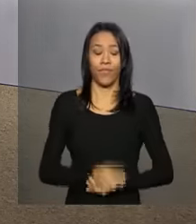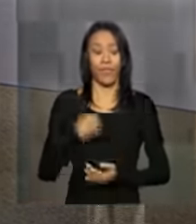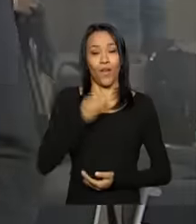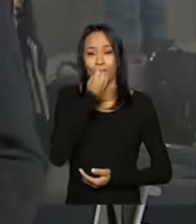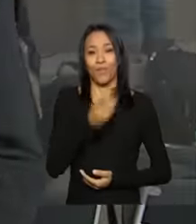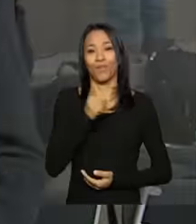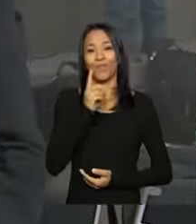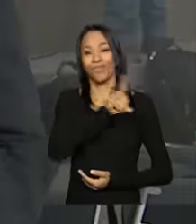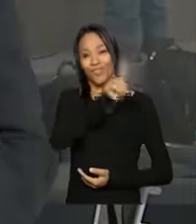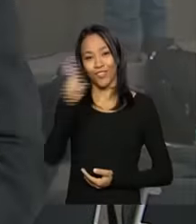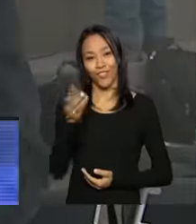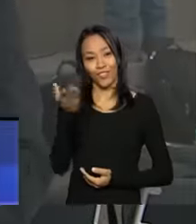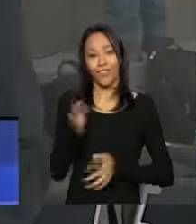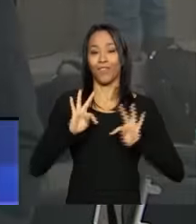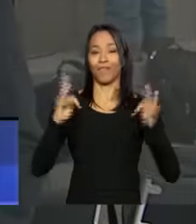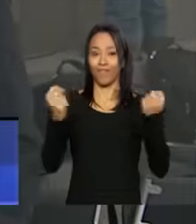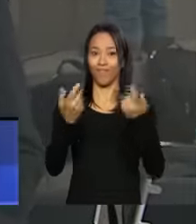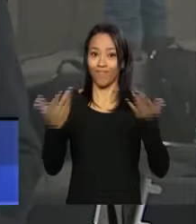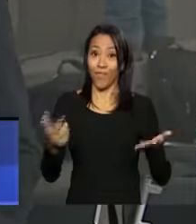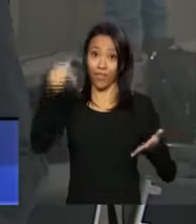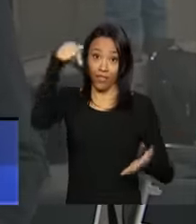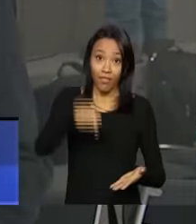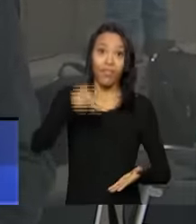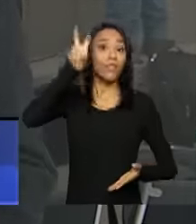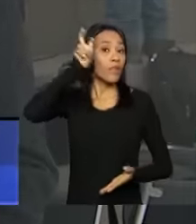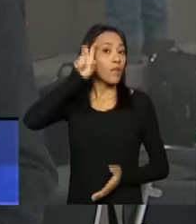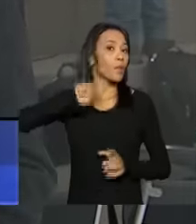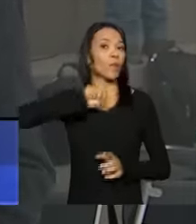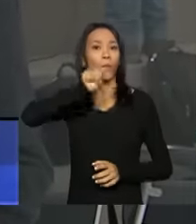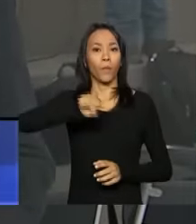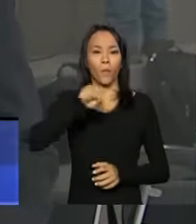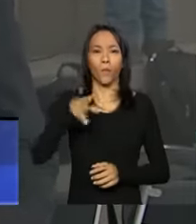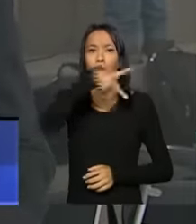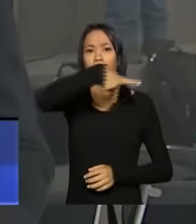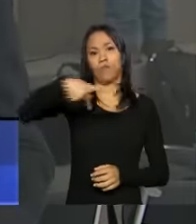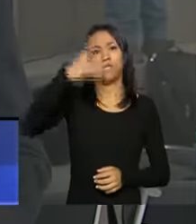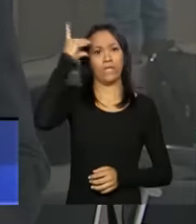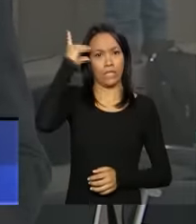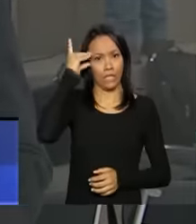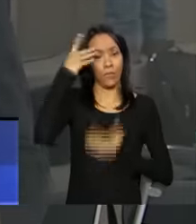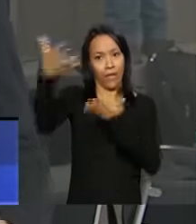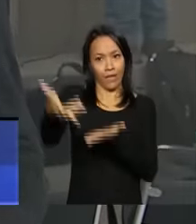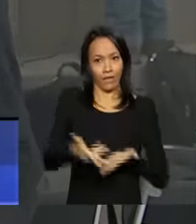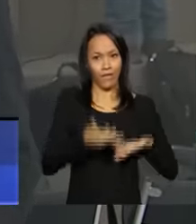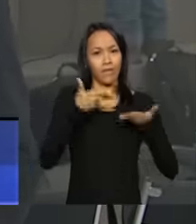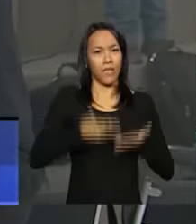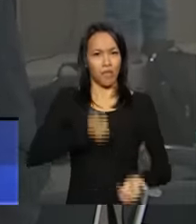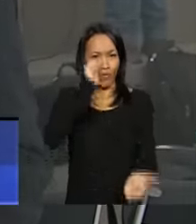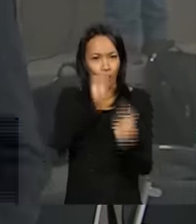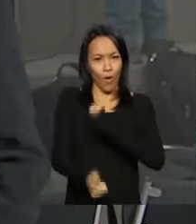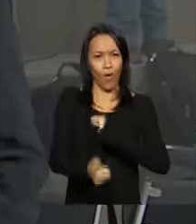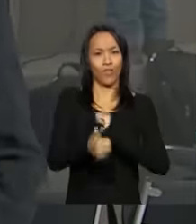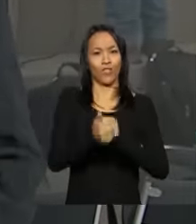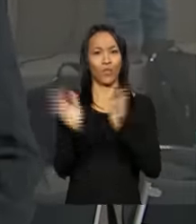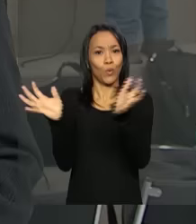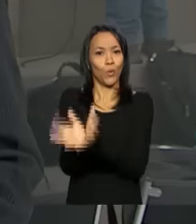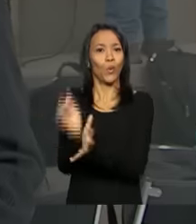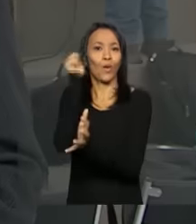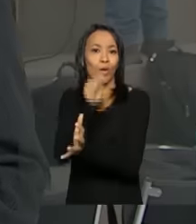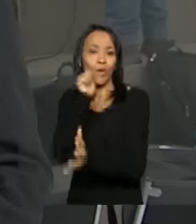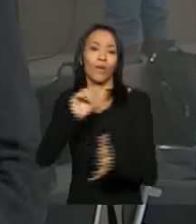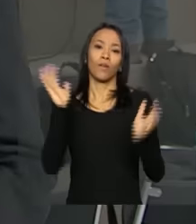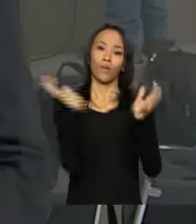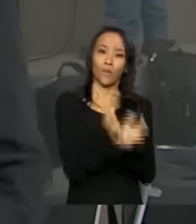Jaime. Bom dia a todos. Bom, nesta quinta-feira, a presidenta Dilma Rousseff recebe atletas das equipes masculina e